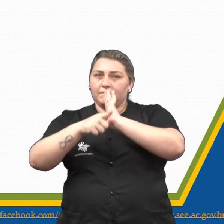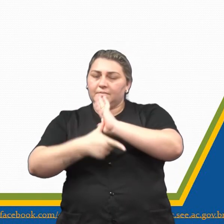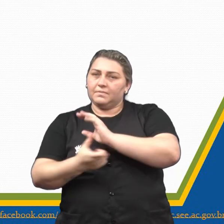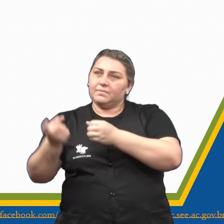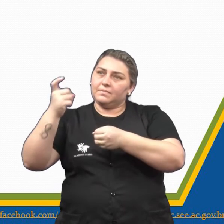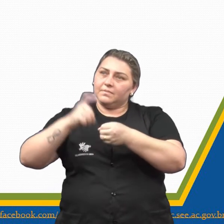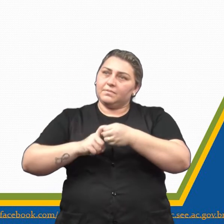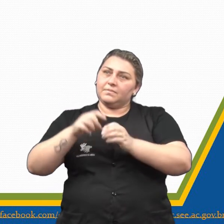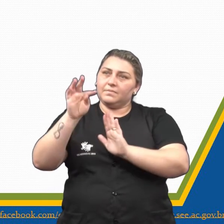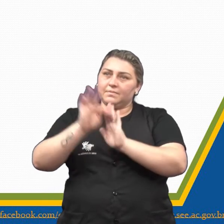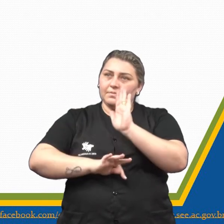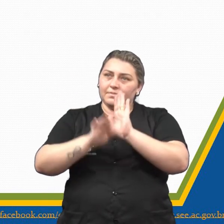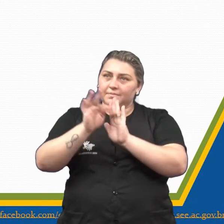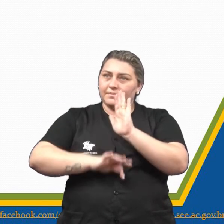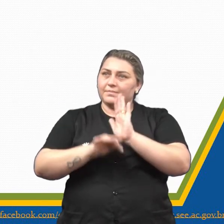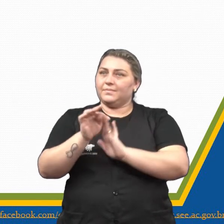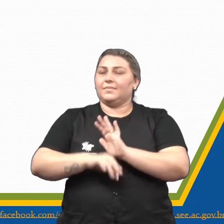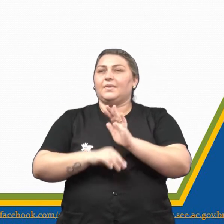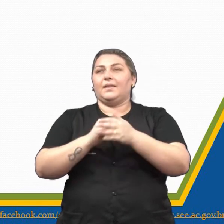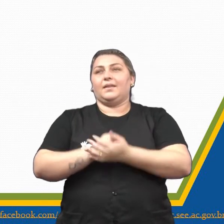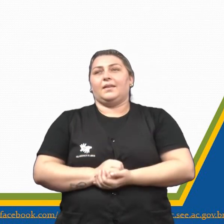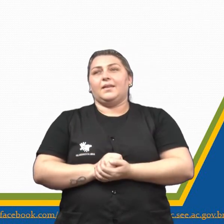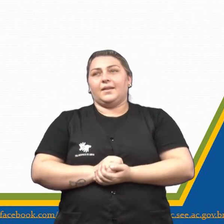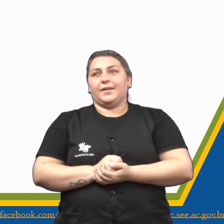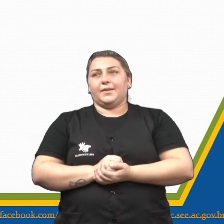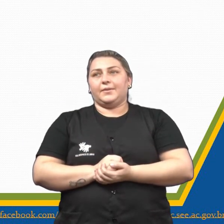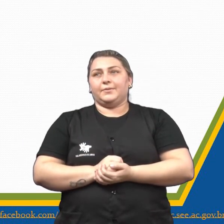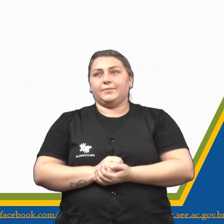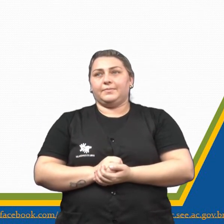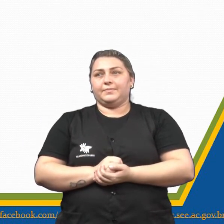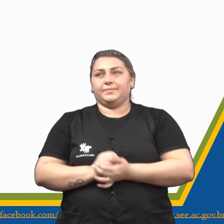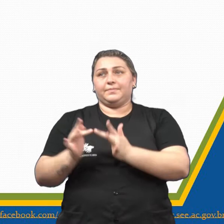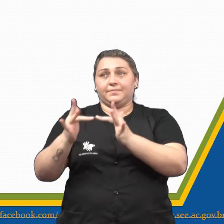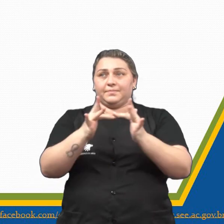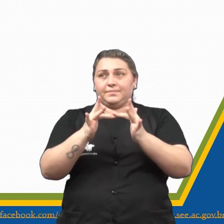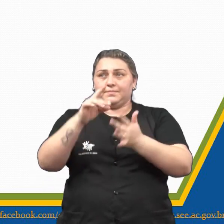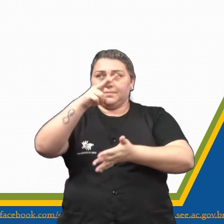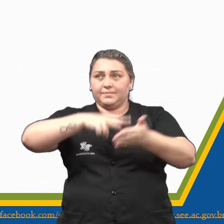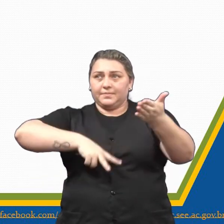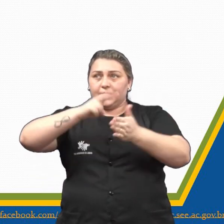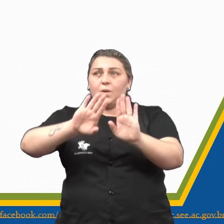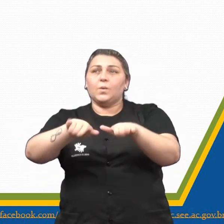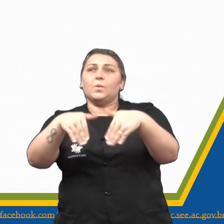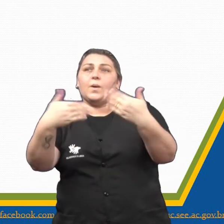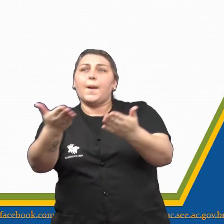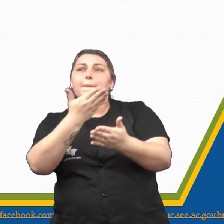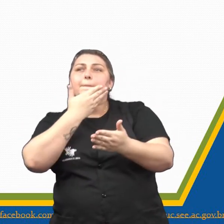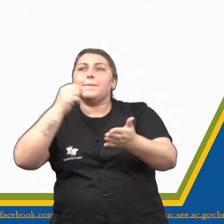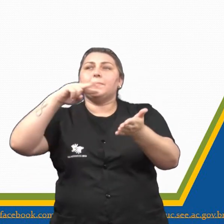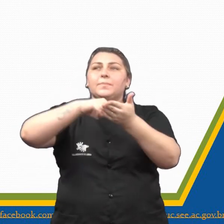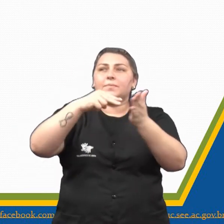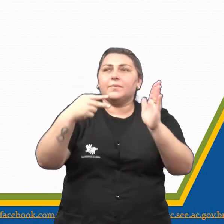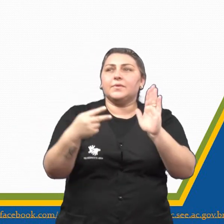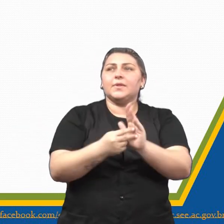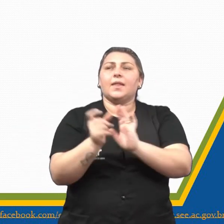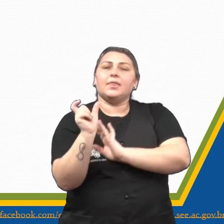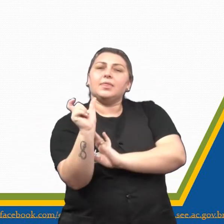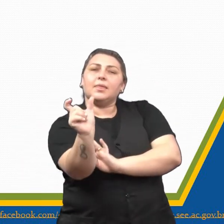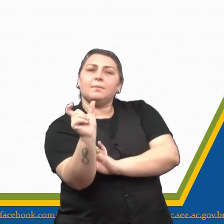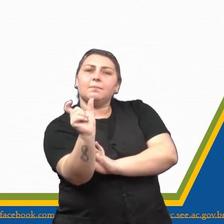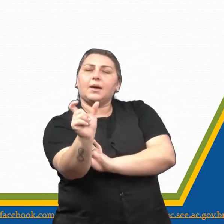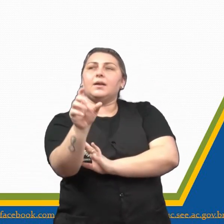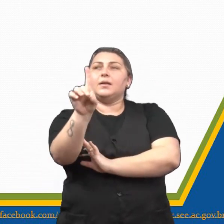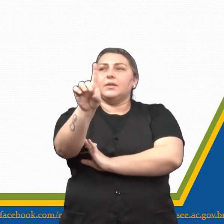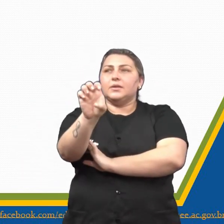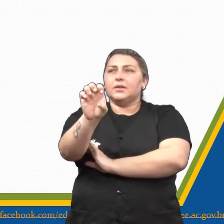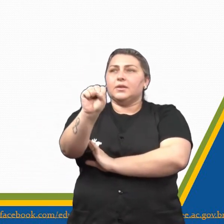retornar no texto. A pergunta tem, ó... De acordo com a leitura, qual é o melhor significado